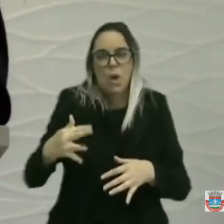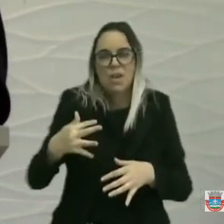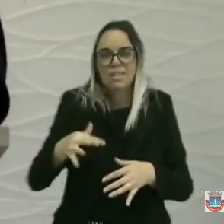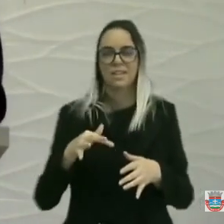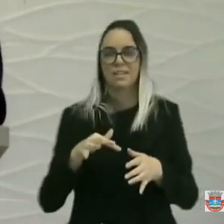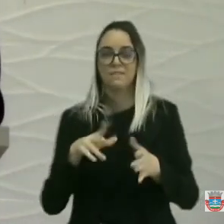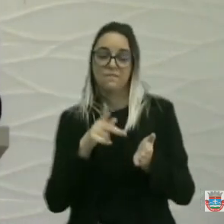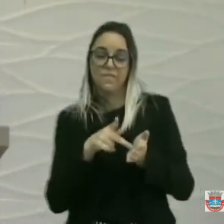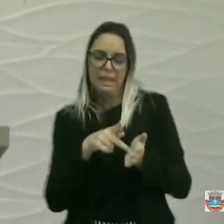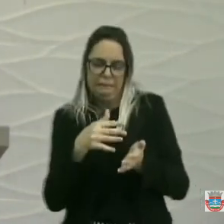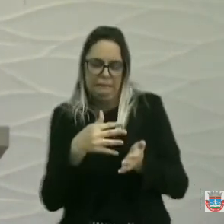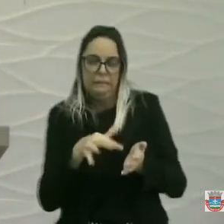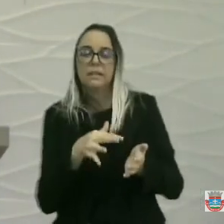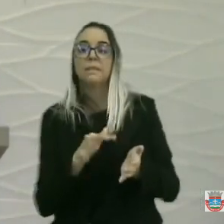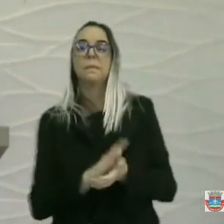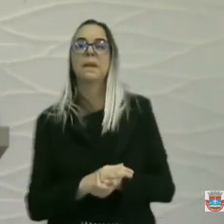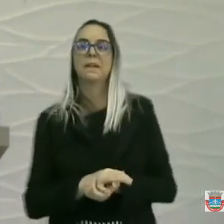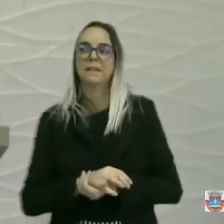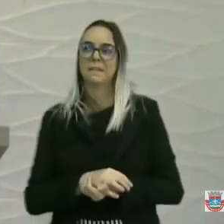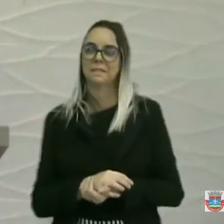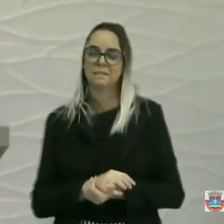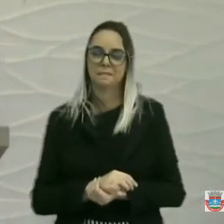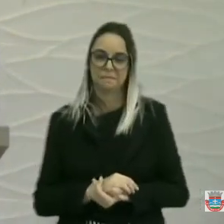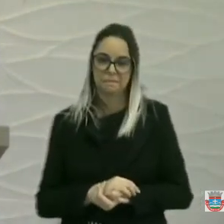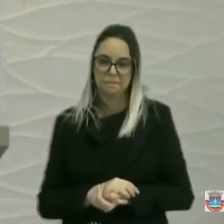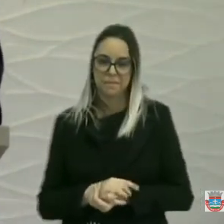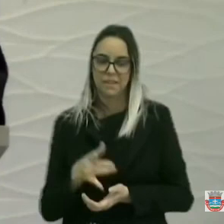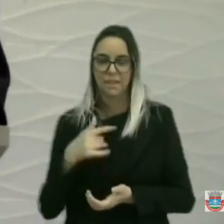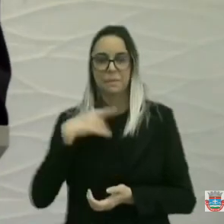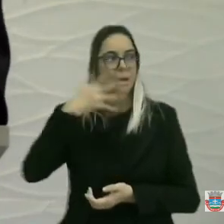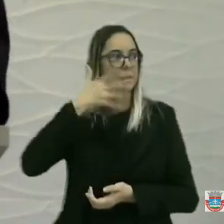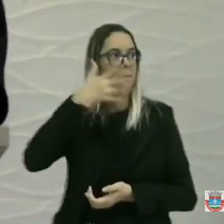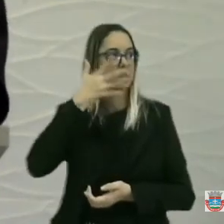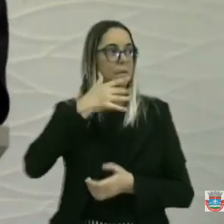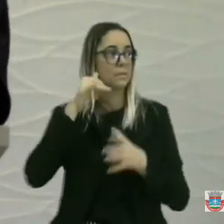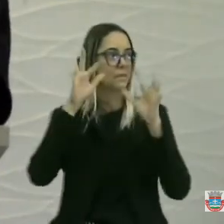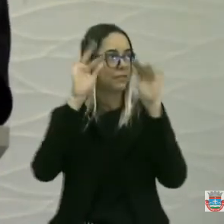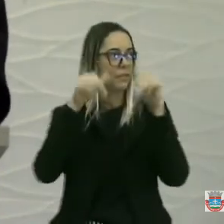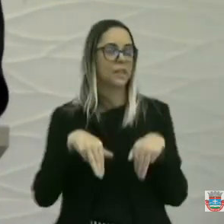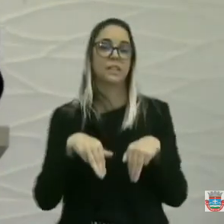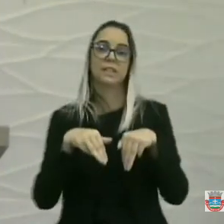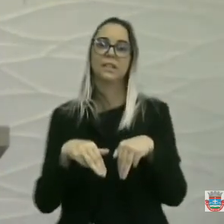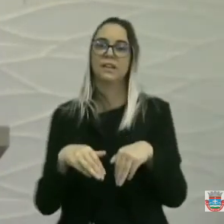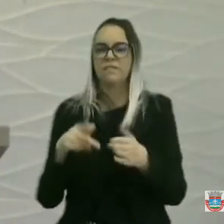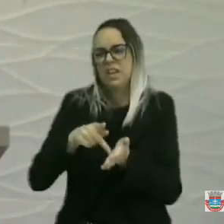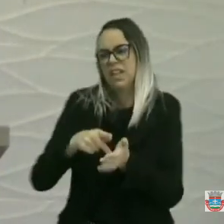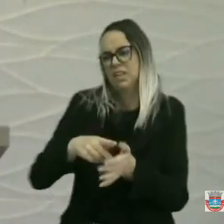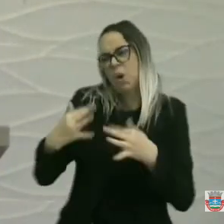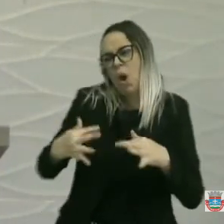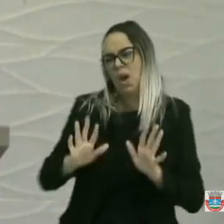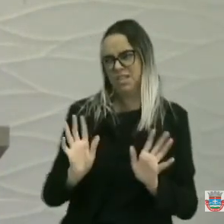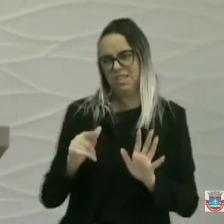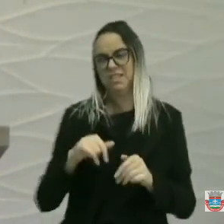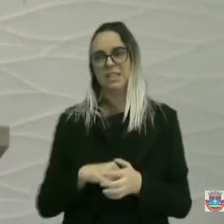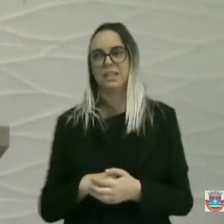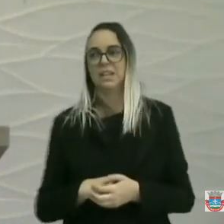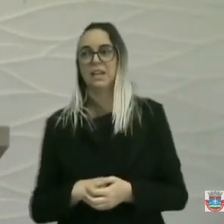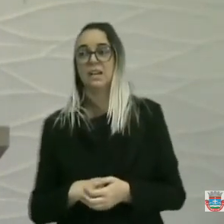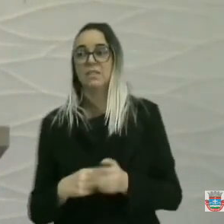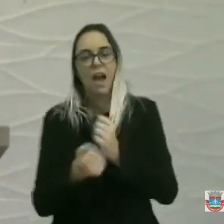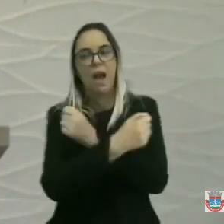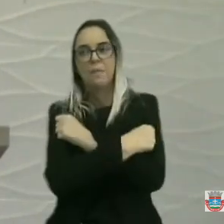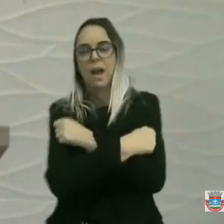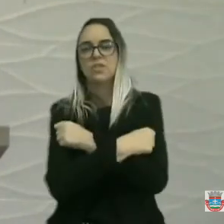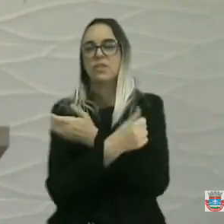dói. Eu encerro as minhas palavras para a próxima corteira. A verdade dói demais. Um abraço a vocês, da saúde de São